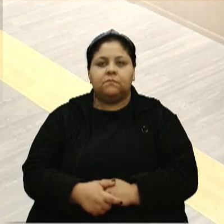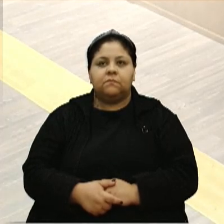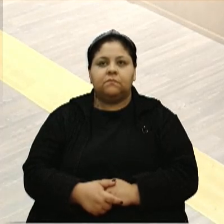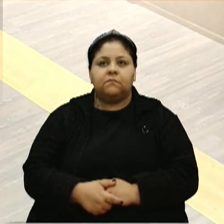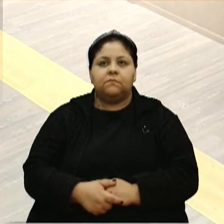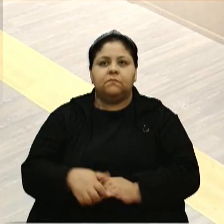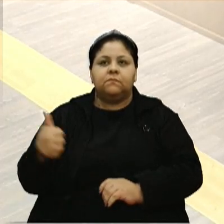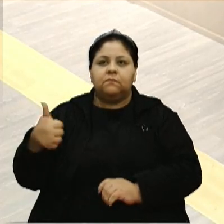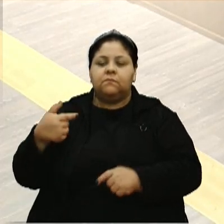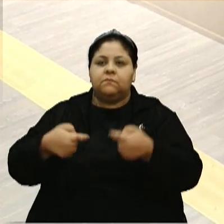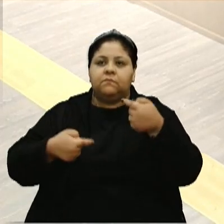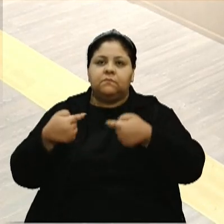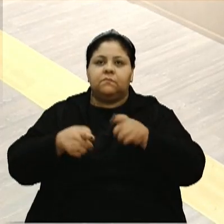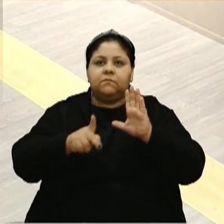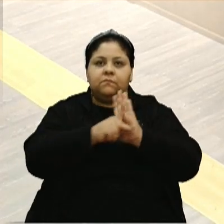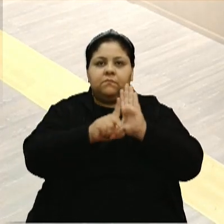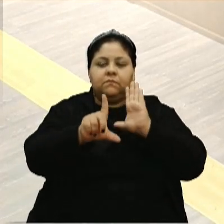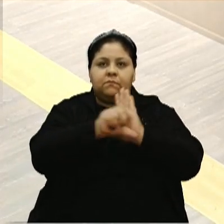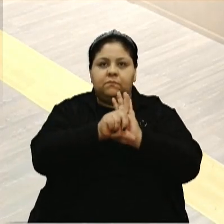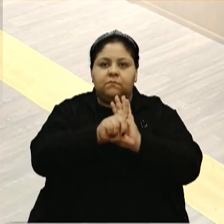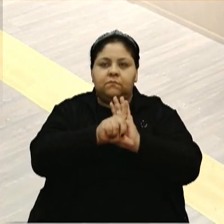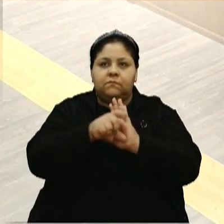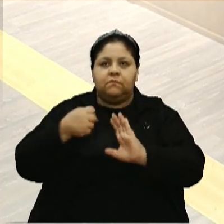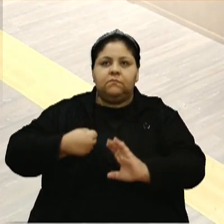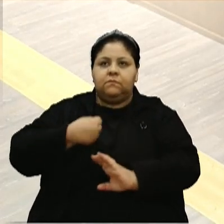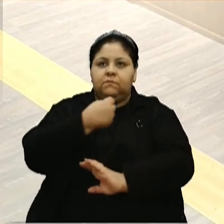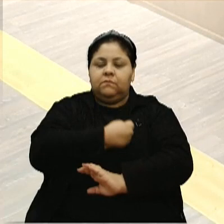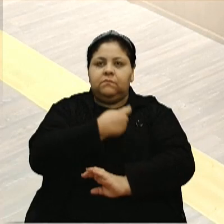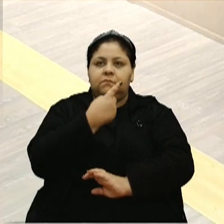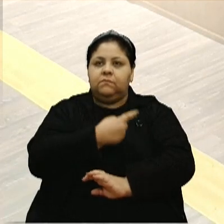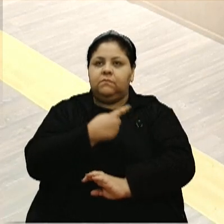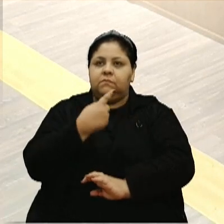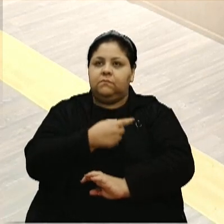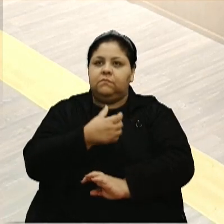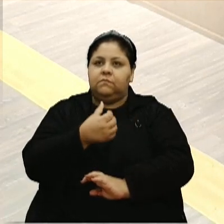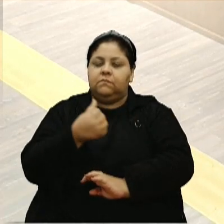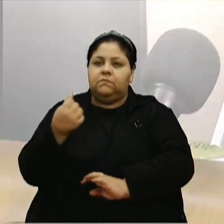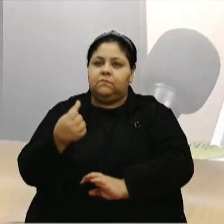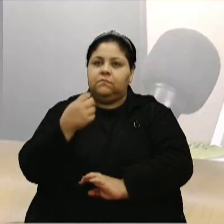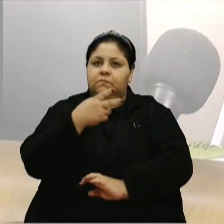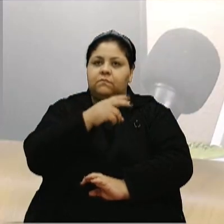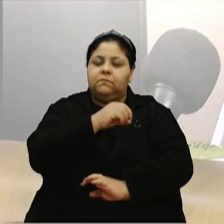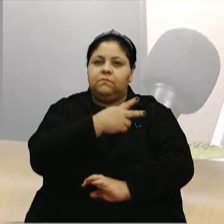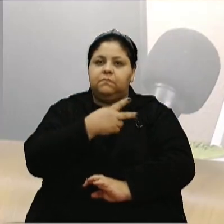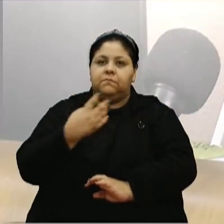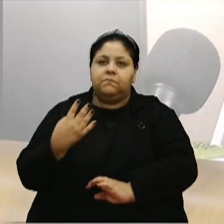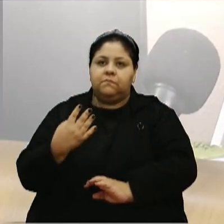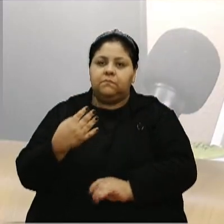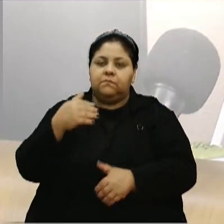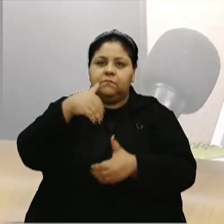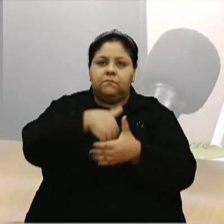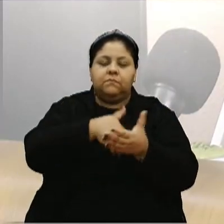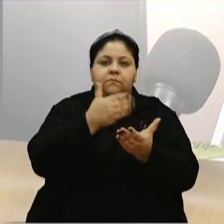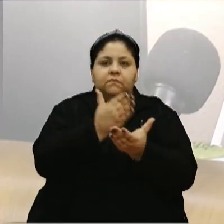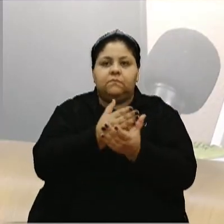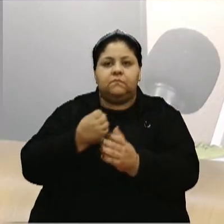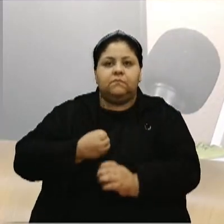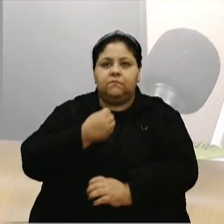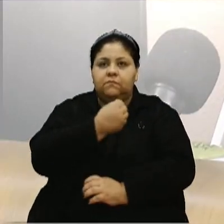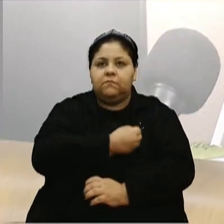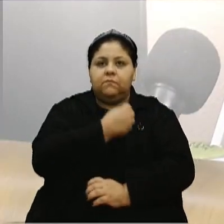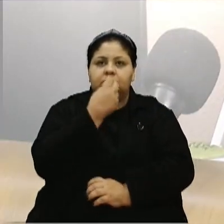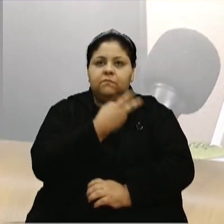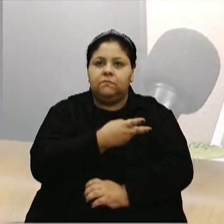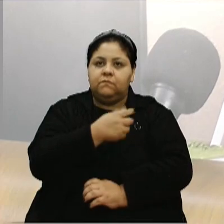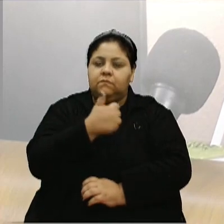Em primeira discussão, projeto de lei nº 166, barra 2024, contido no processo nº